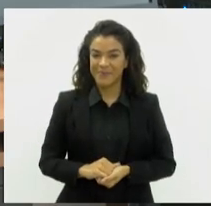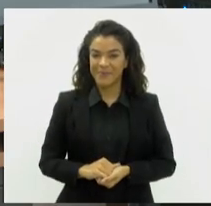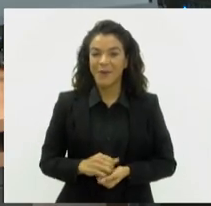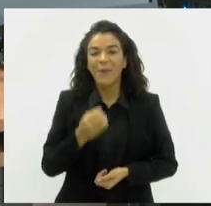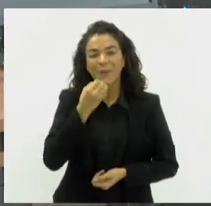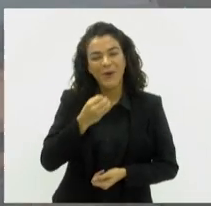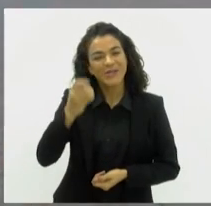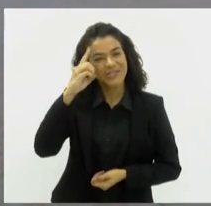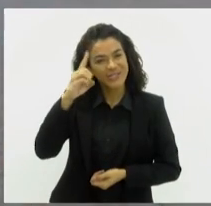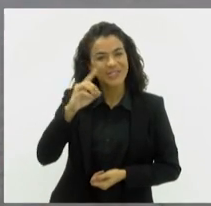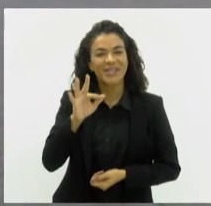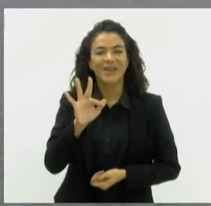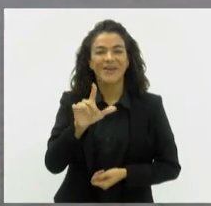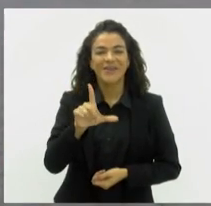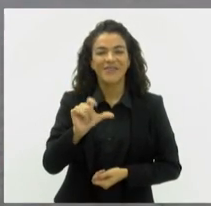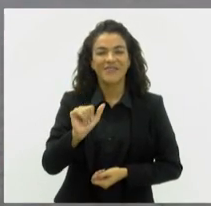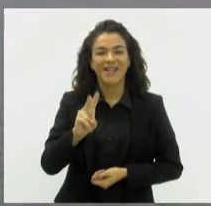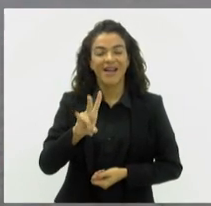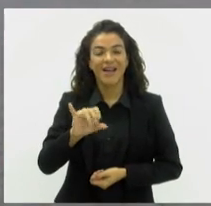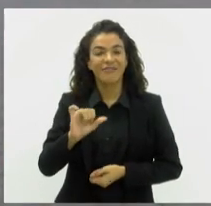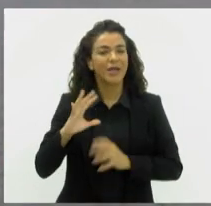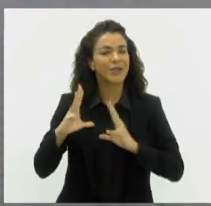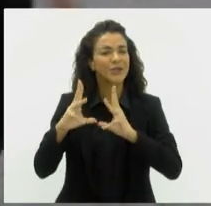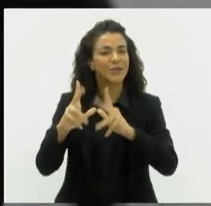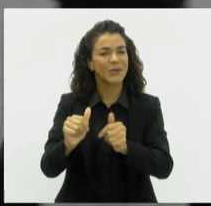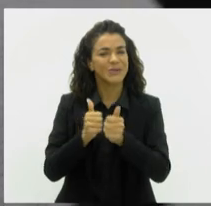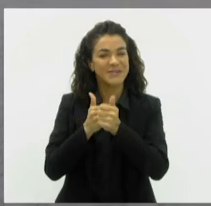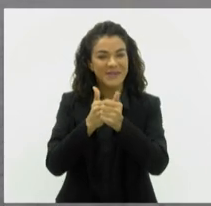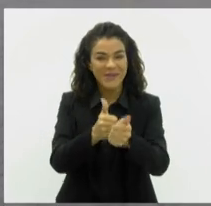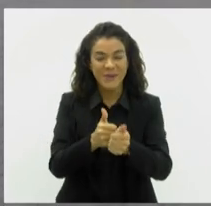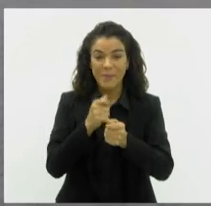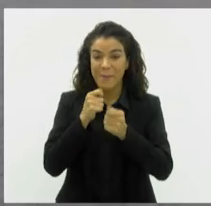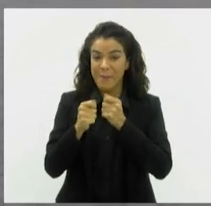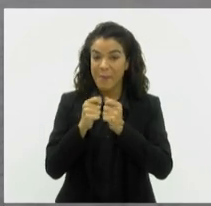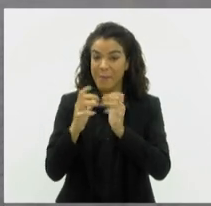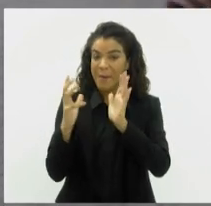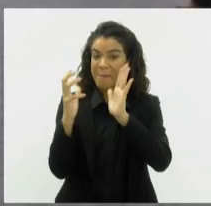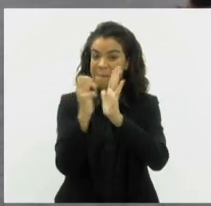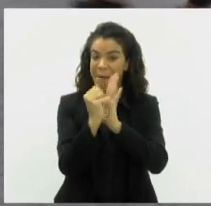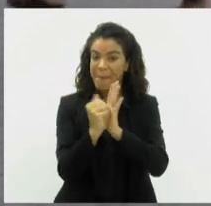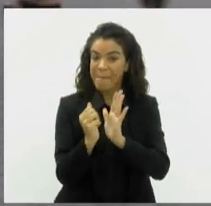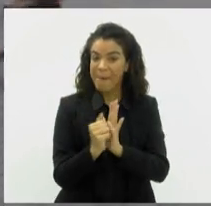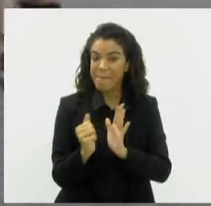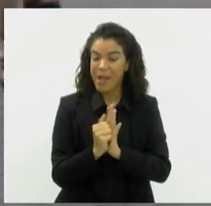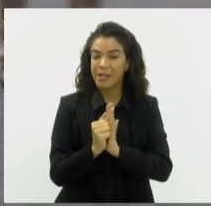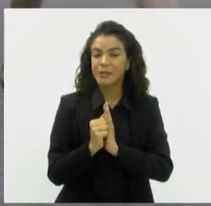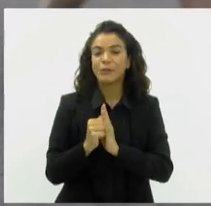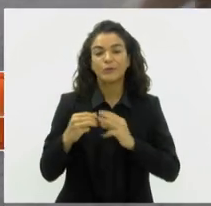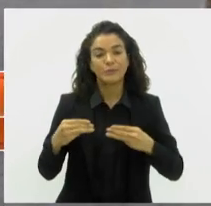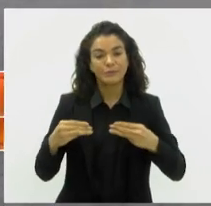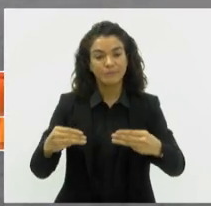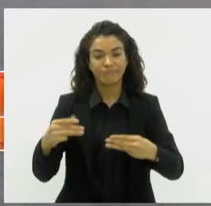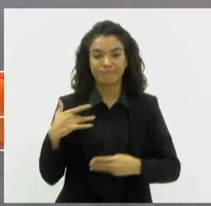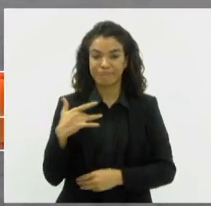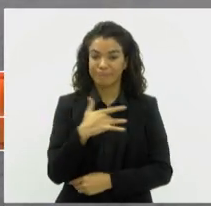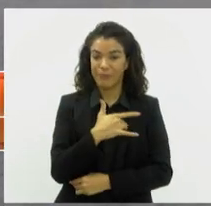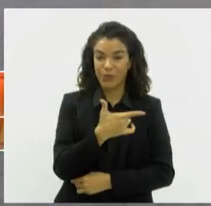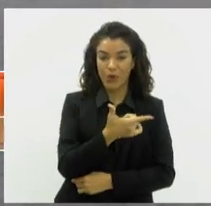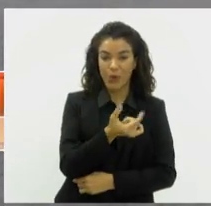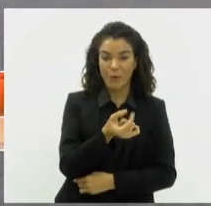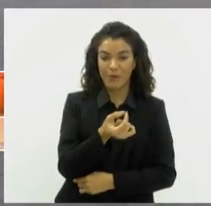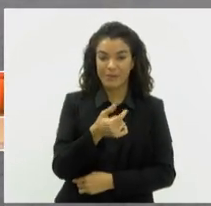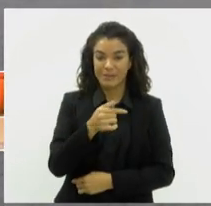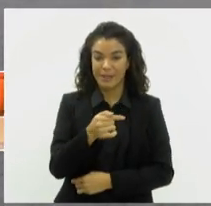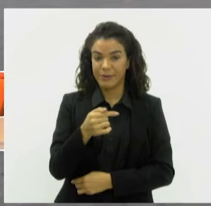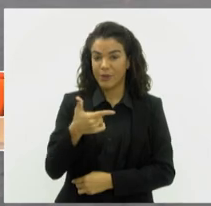Bom dia, Flávia. Bom dia a todos que acompanham a TV Alerj. Segundo os dados do Ministério da Saúde, entre 2007 e 2016,